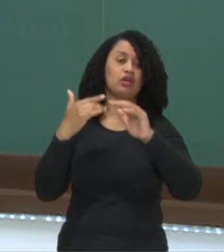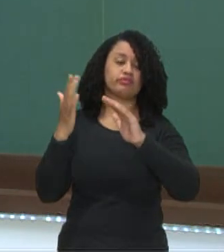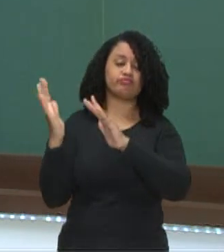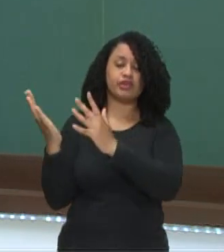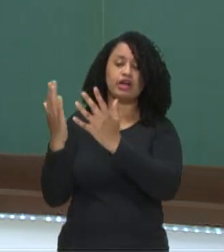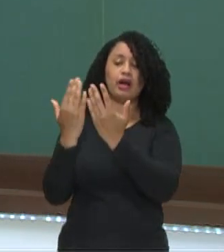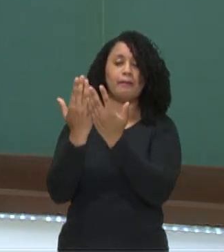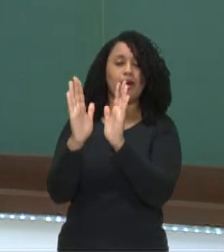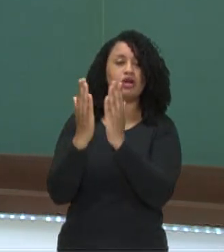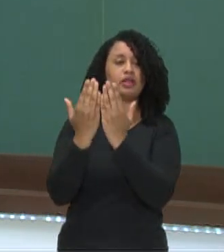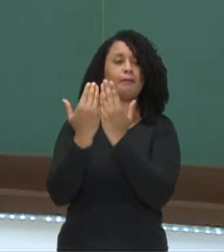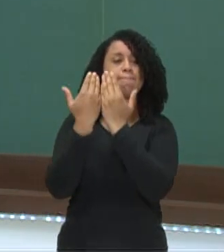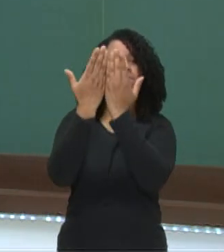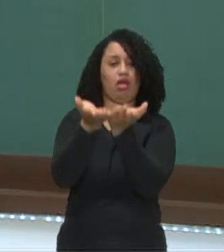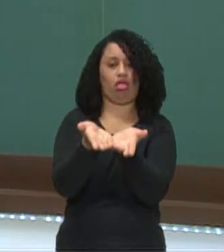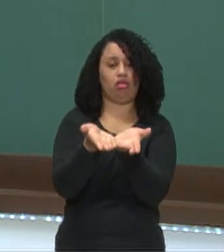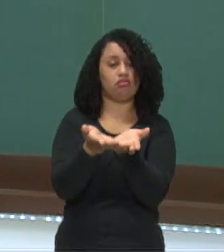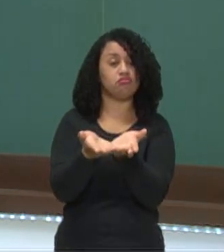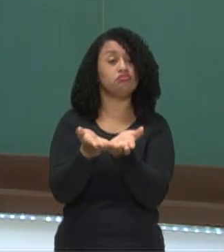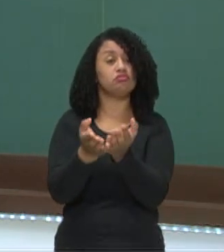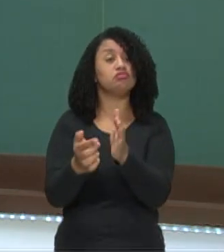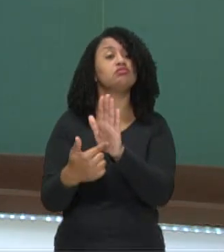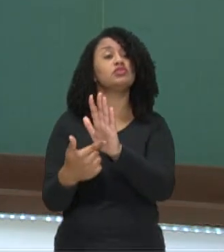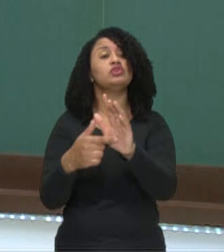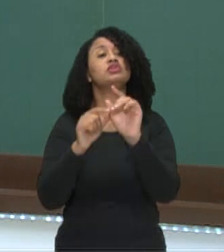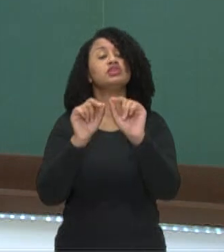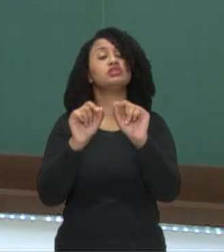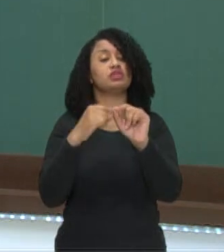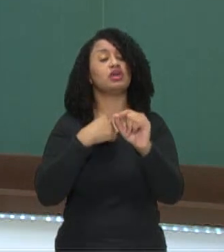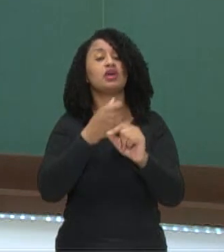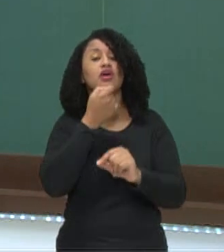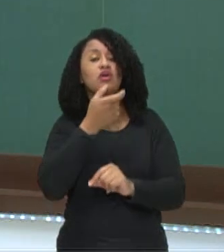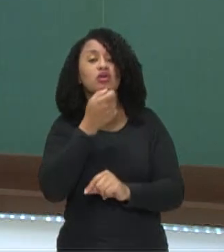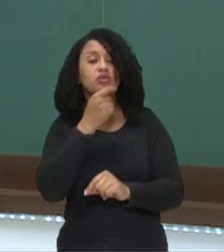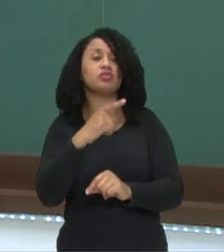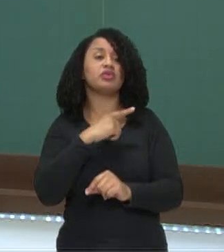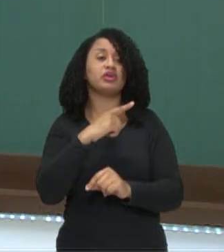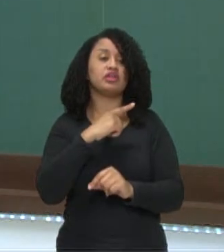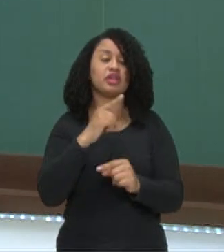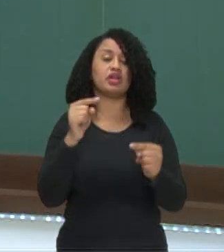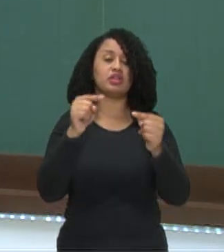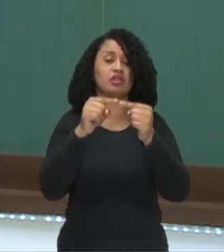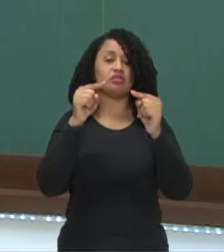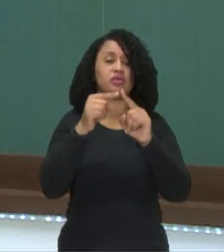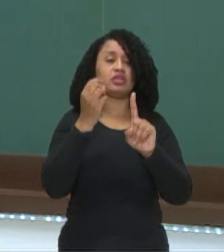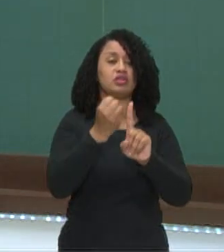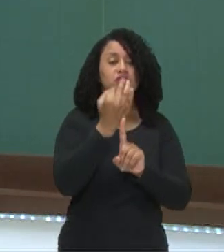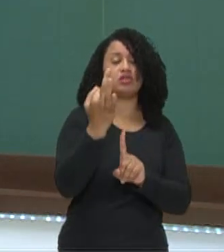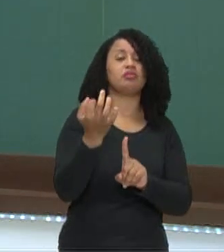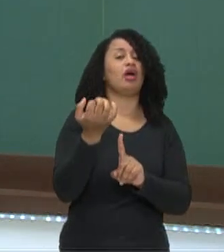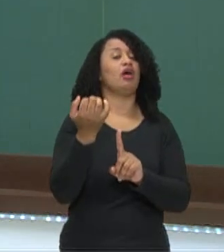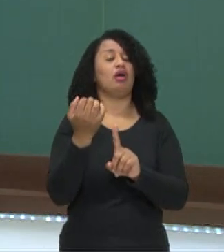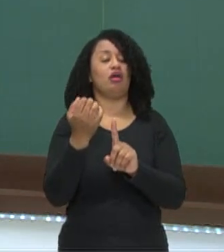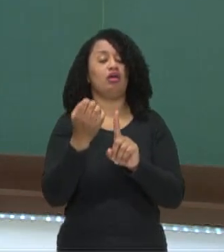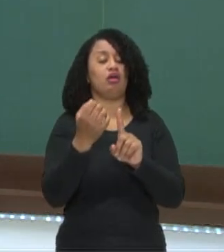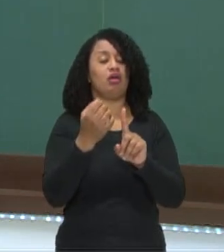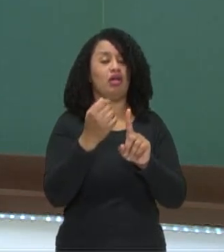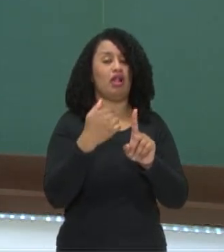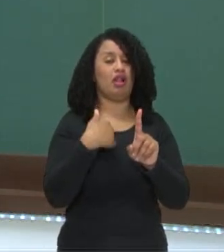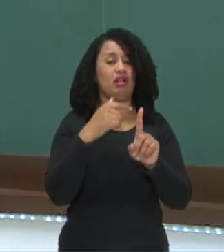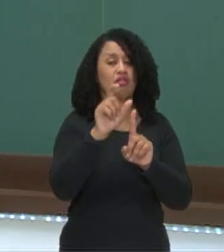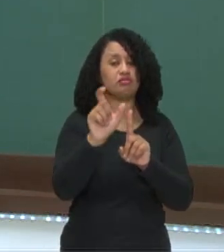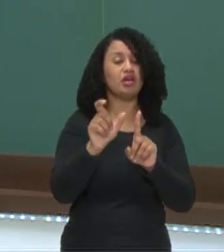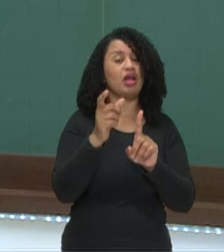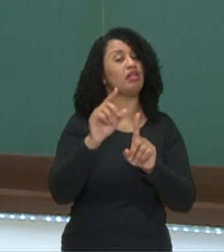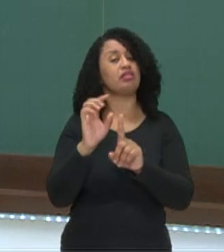E o que nós podemos perceber? O humor aqui está presente tanto na combinação da verbal quanto não verbal, essas duas linguagens.